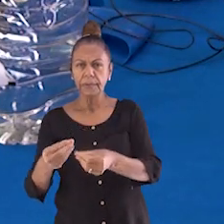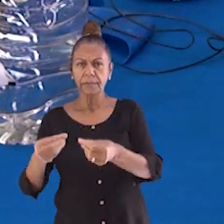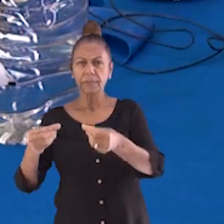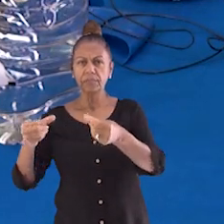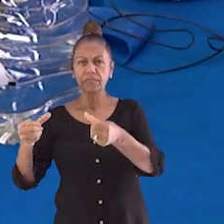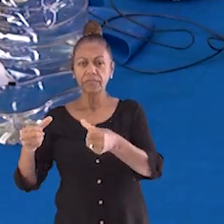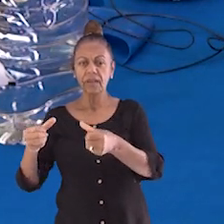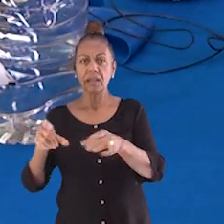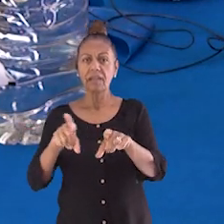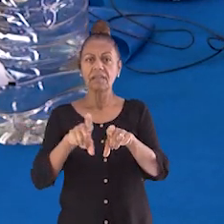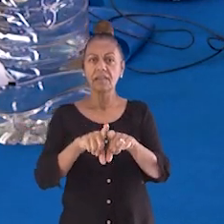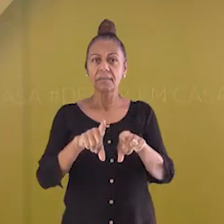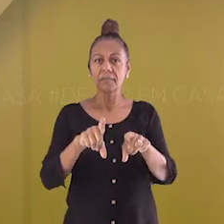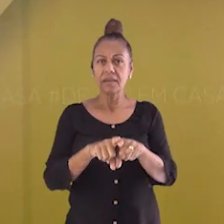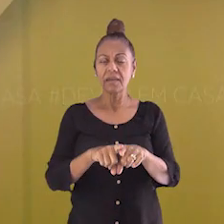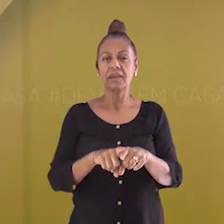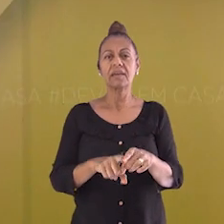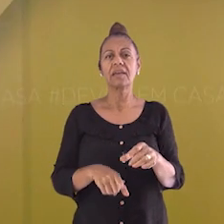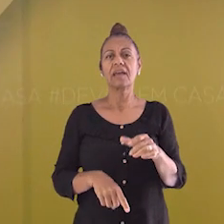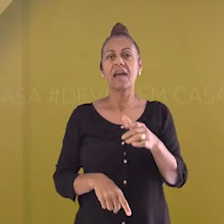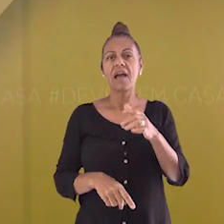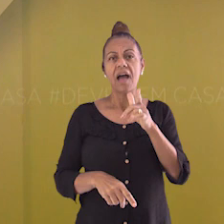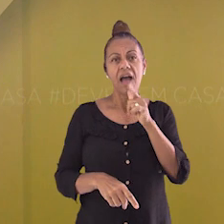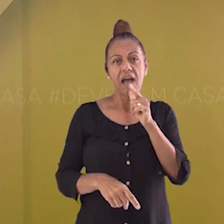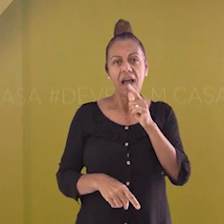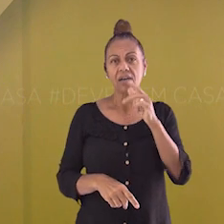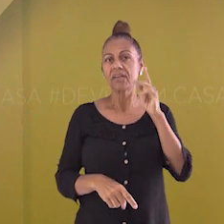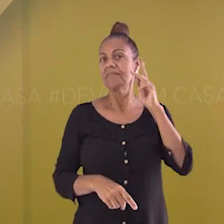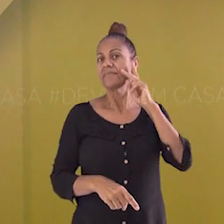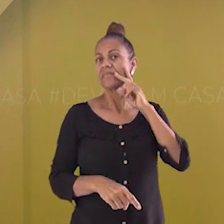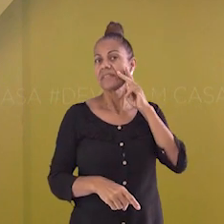aconteceu no copo com água e vinagre.